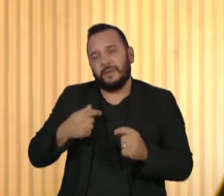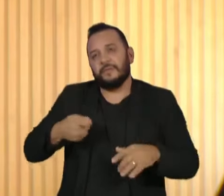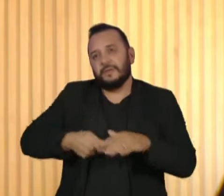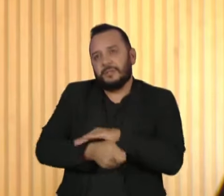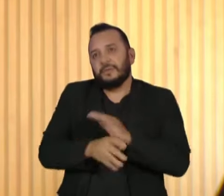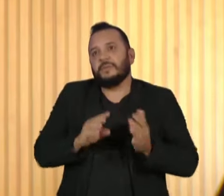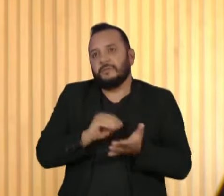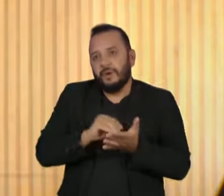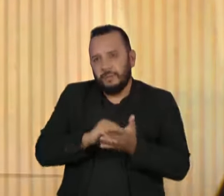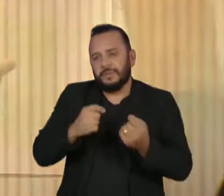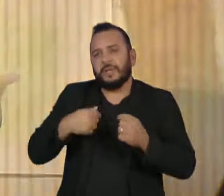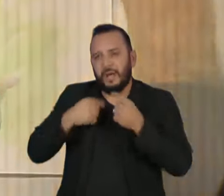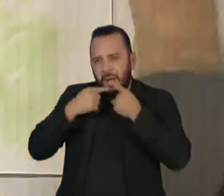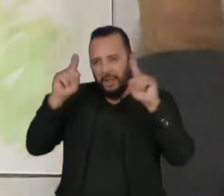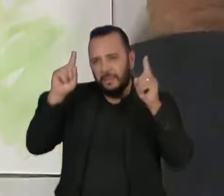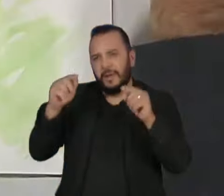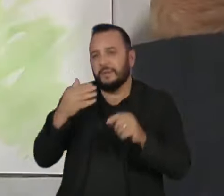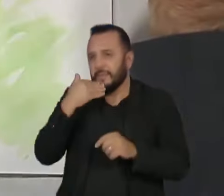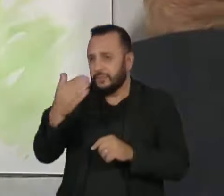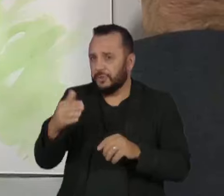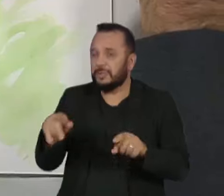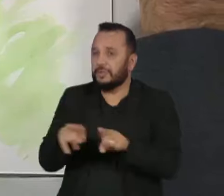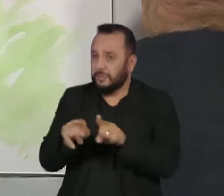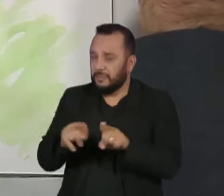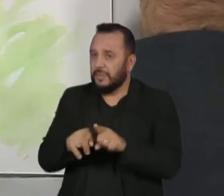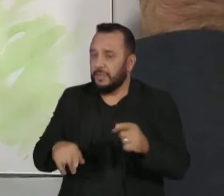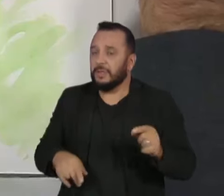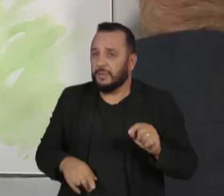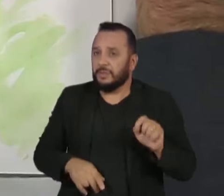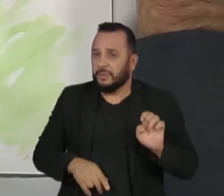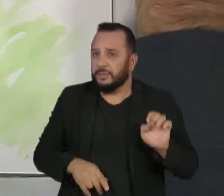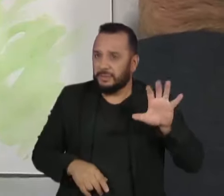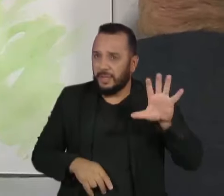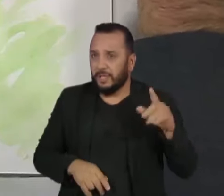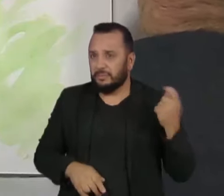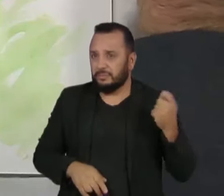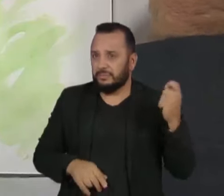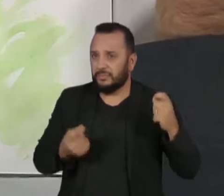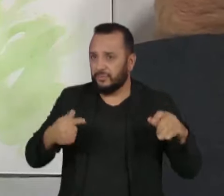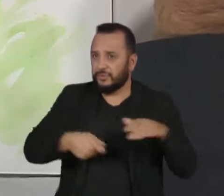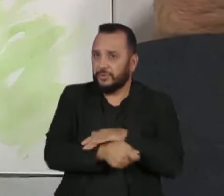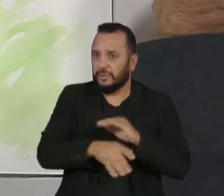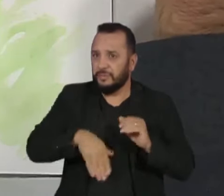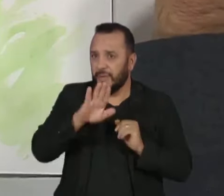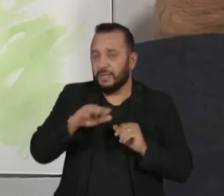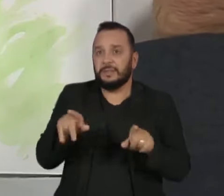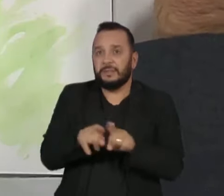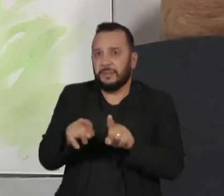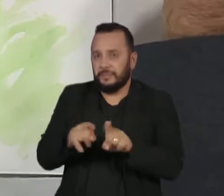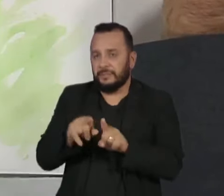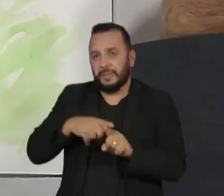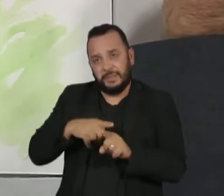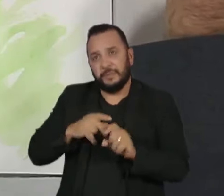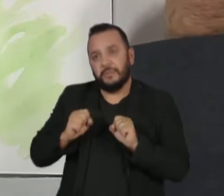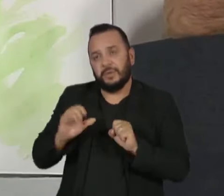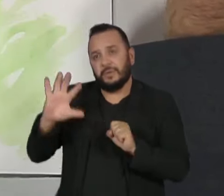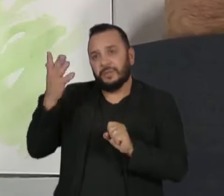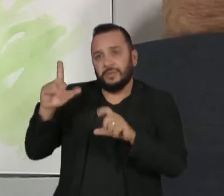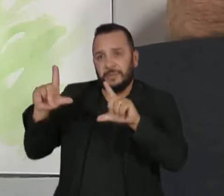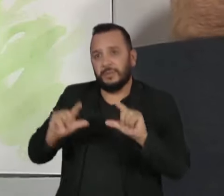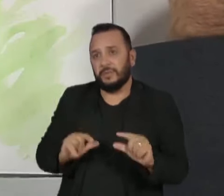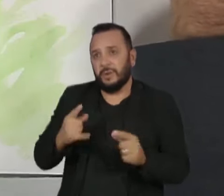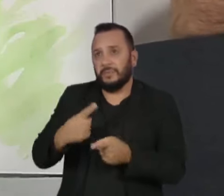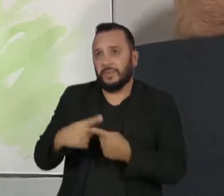razão, que tem que reclamar, que tem que pedir, eu também quero investir mais no Estado, e estariam ainda menores do que nós somos capazes de fazer, porque pelo menos